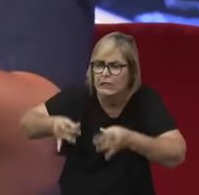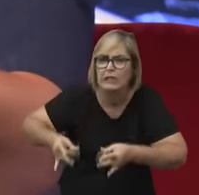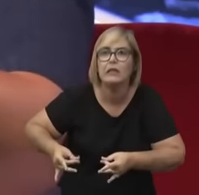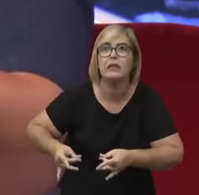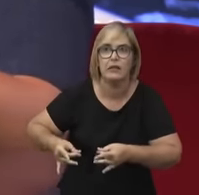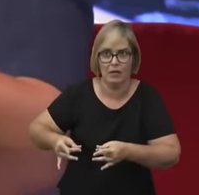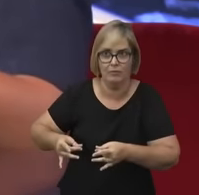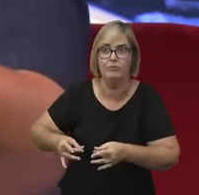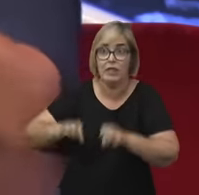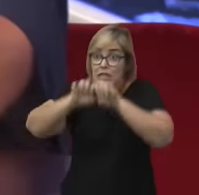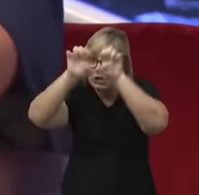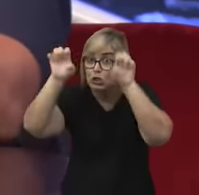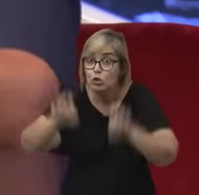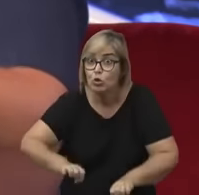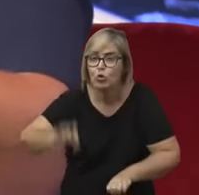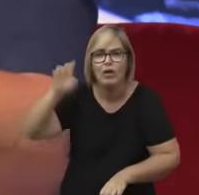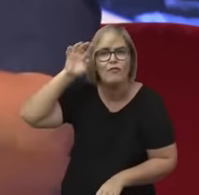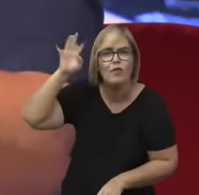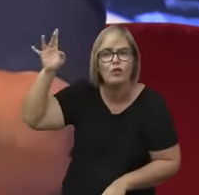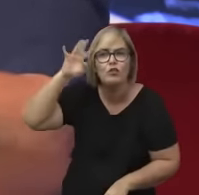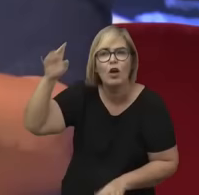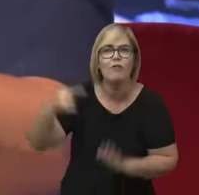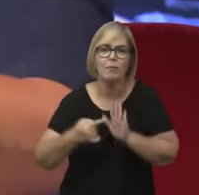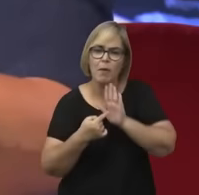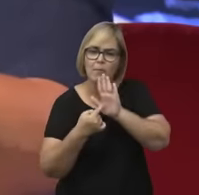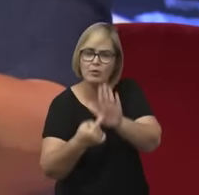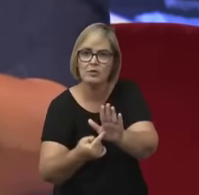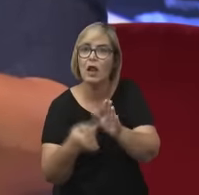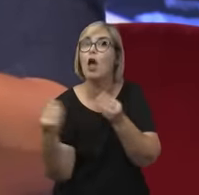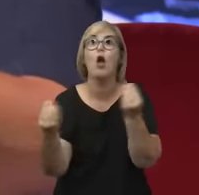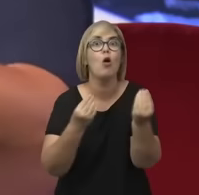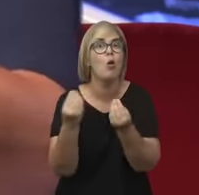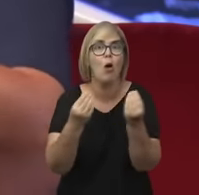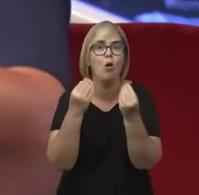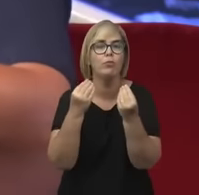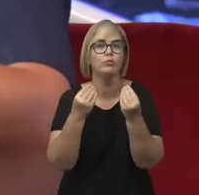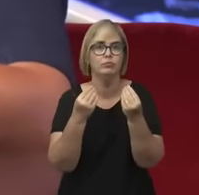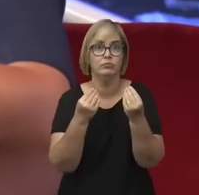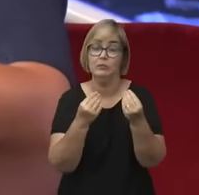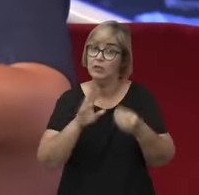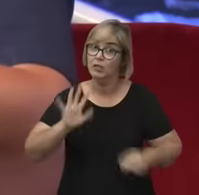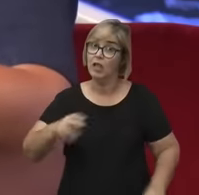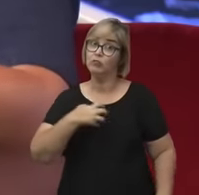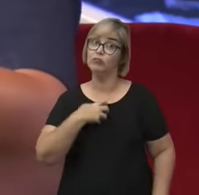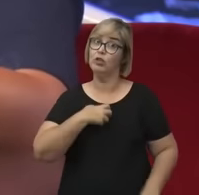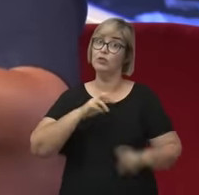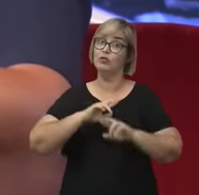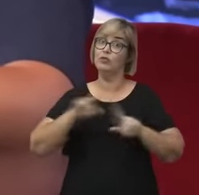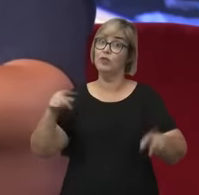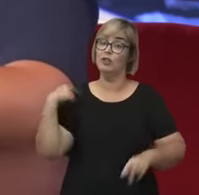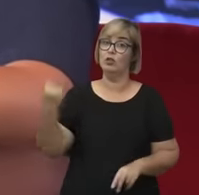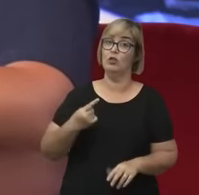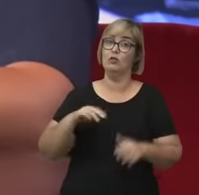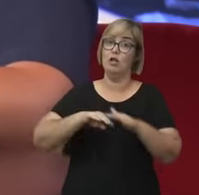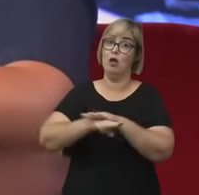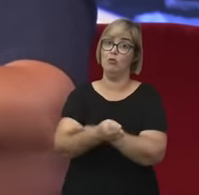filosóficas, com o modo de apresentar a filosofia, às vezes, muito diferente do que a gente está acostumado a ver